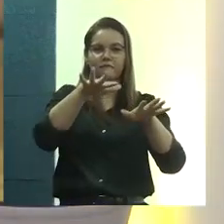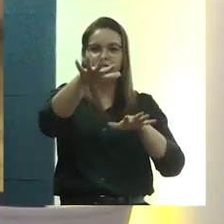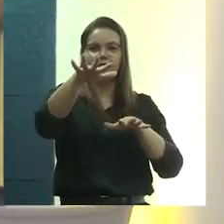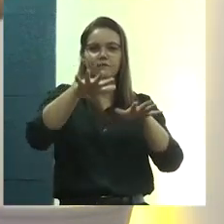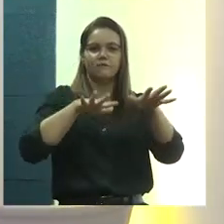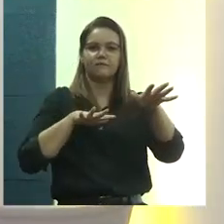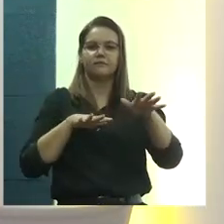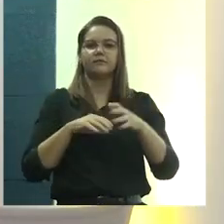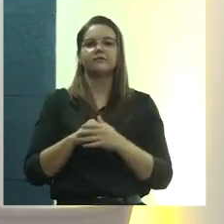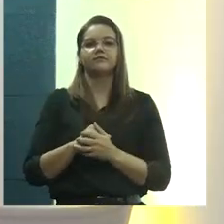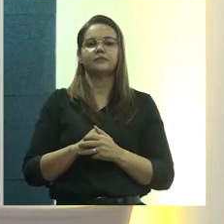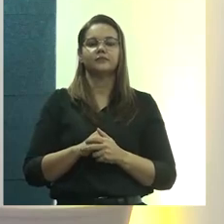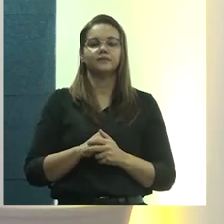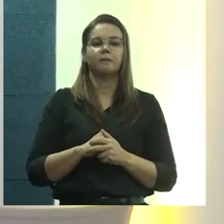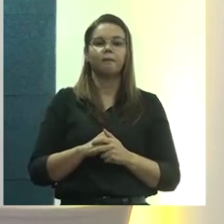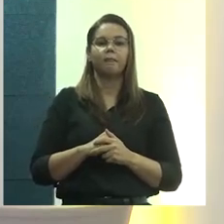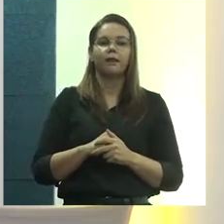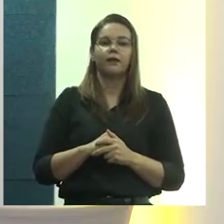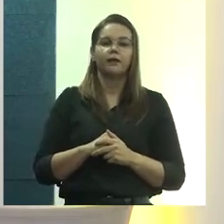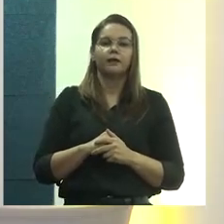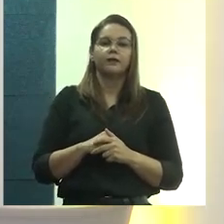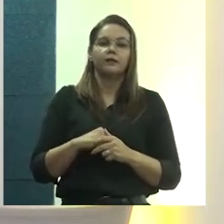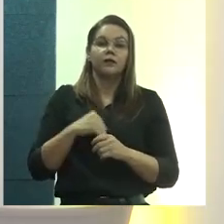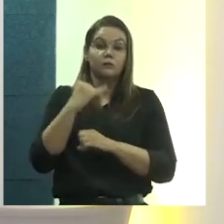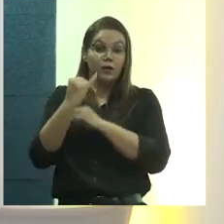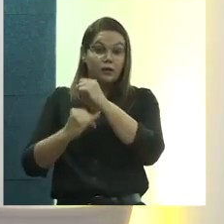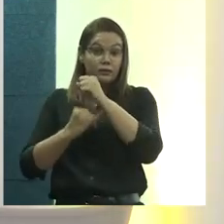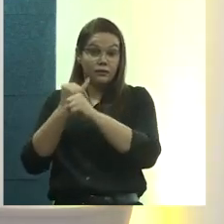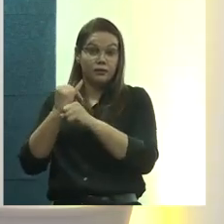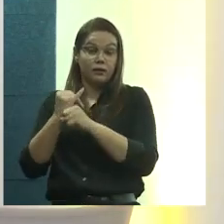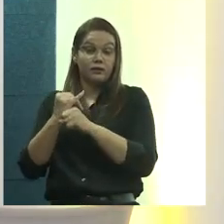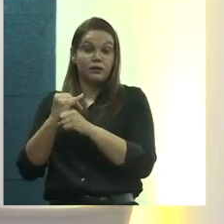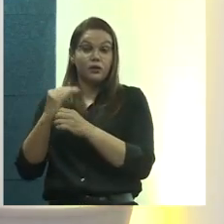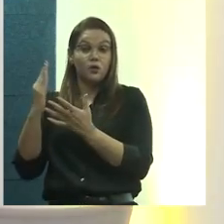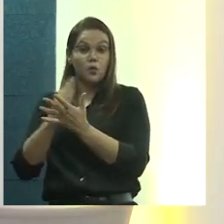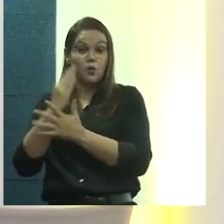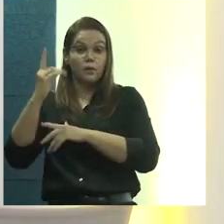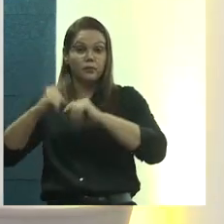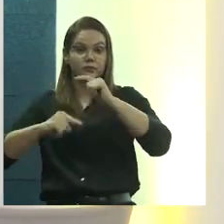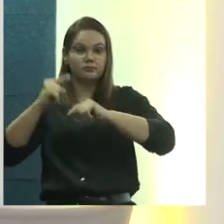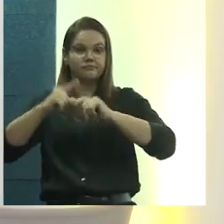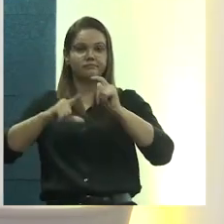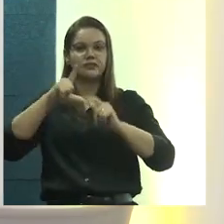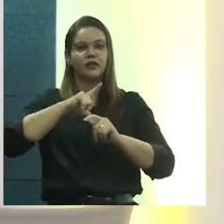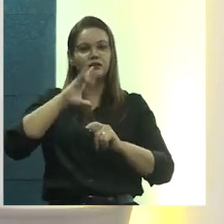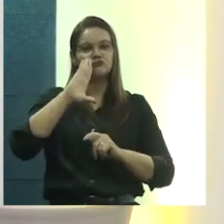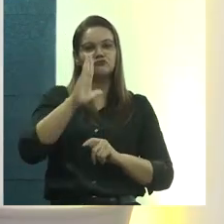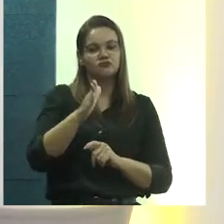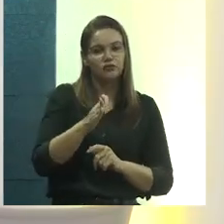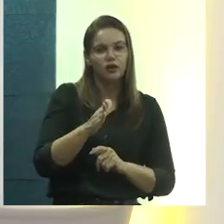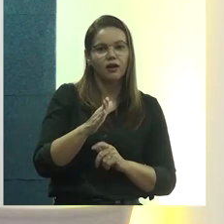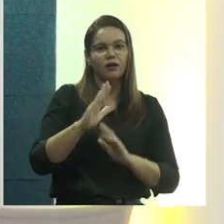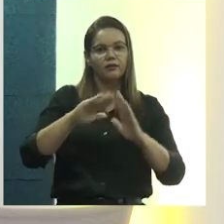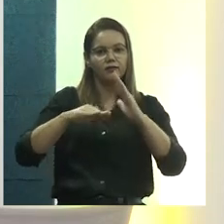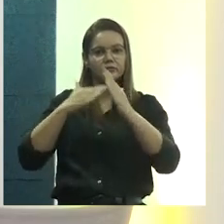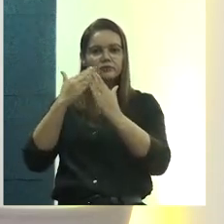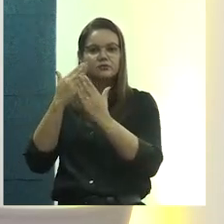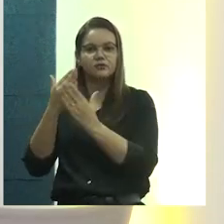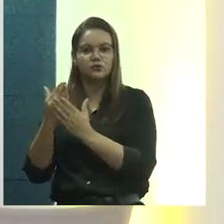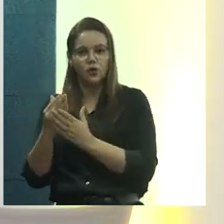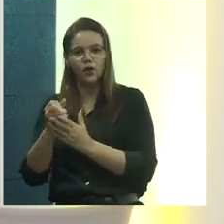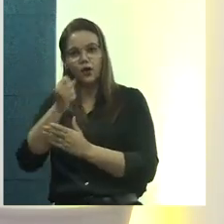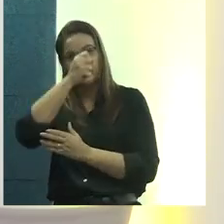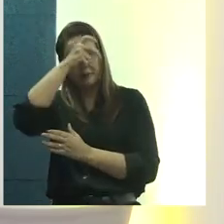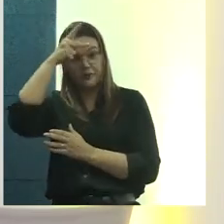rede. A partir, inclusive, de alguns equipamentos que já existem, como, por exemplo, as escolas municipais,